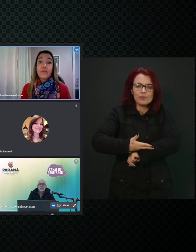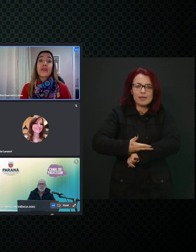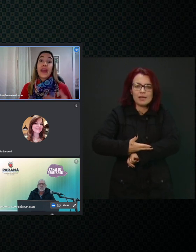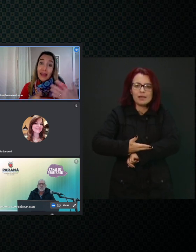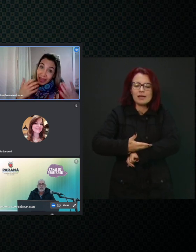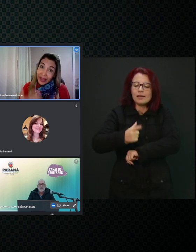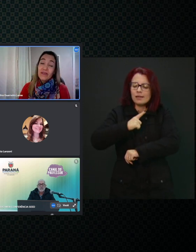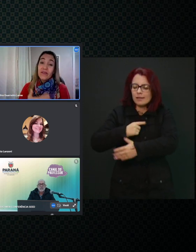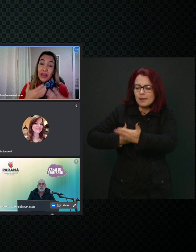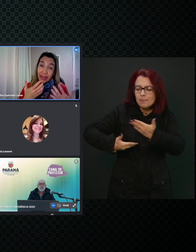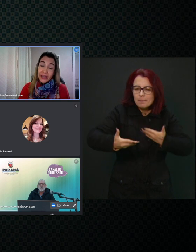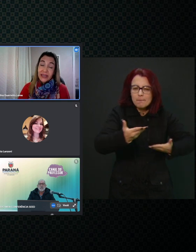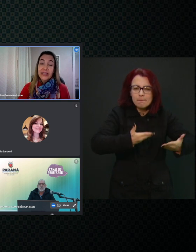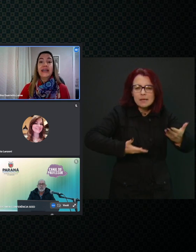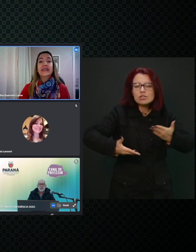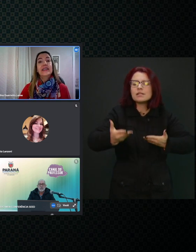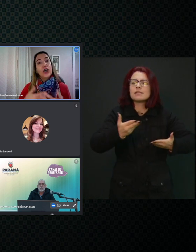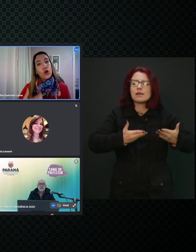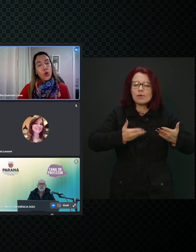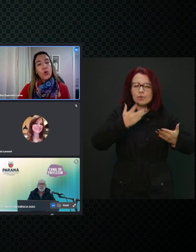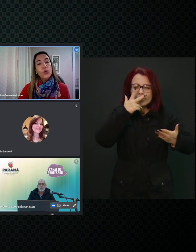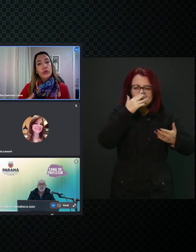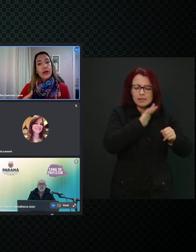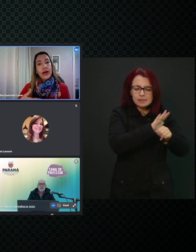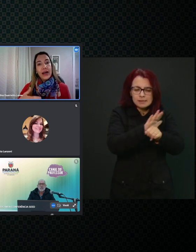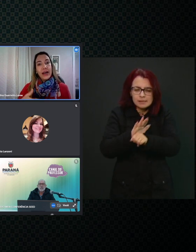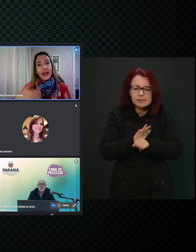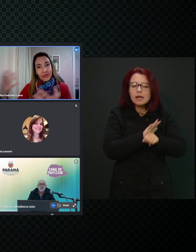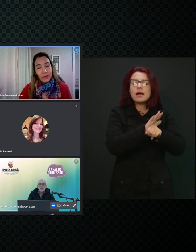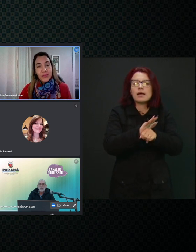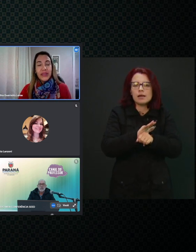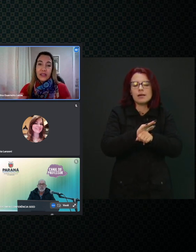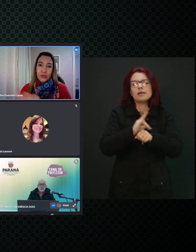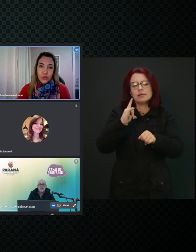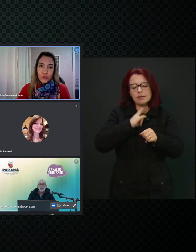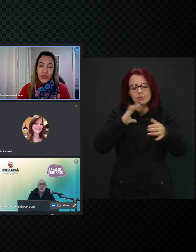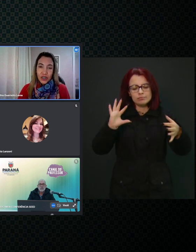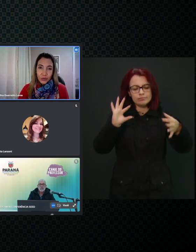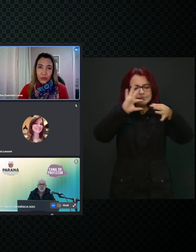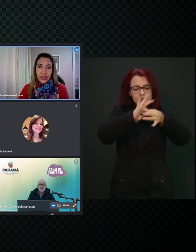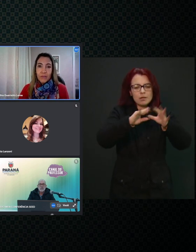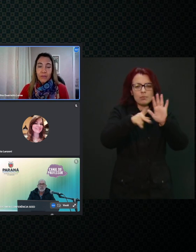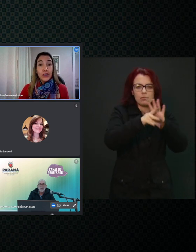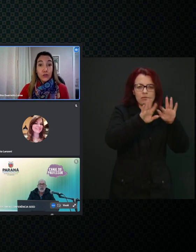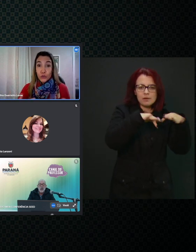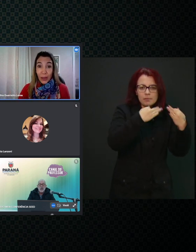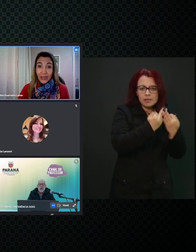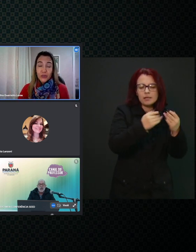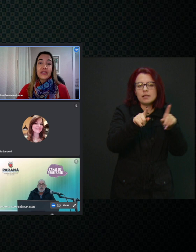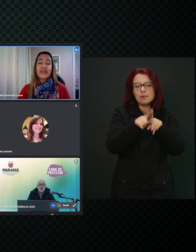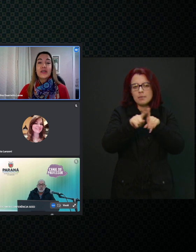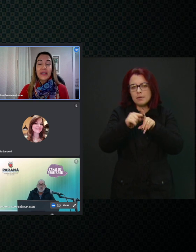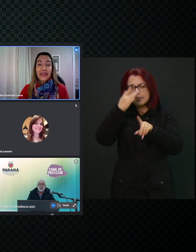né? Ela é realizada com a família e os seus mediadores. E os pais precisam entender